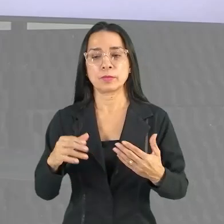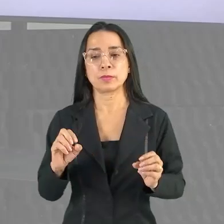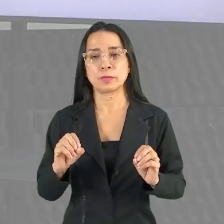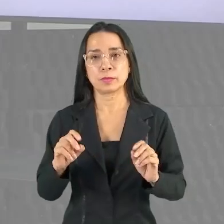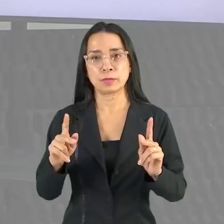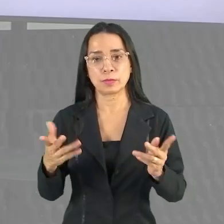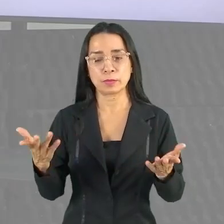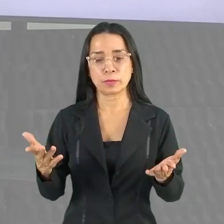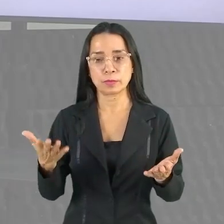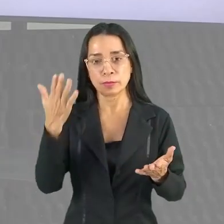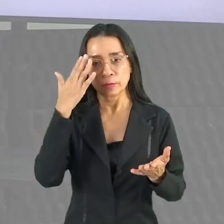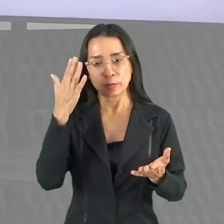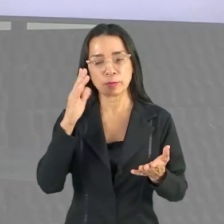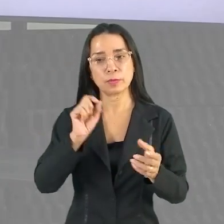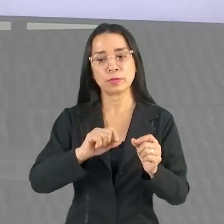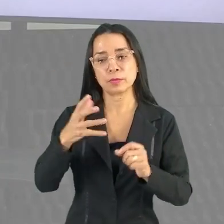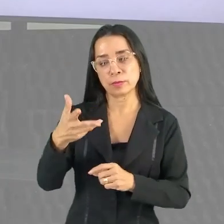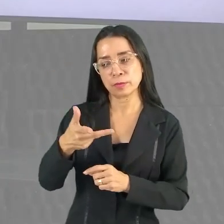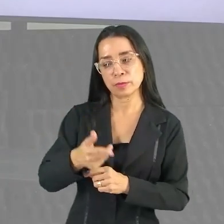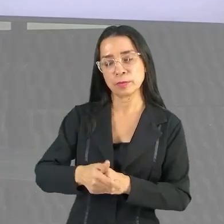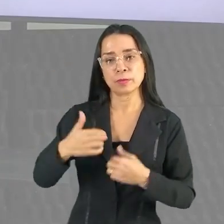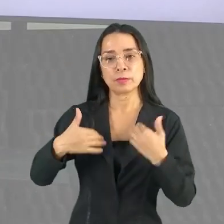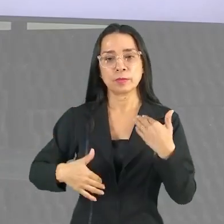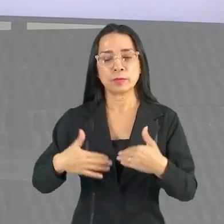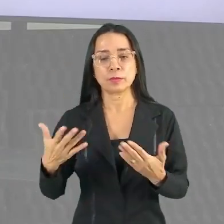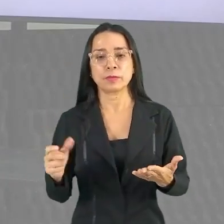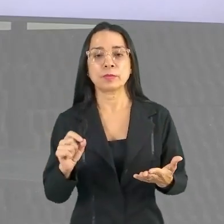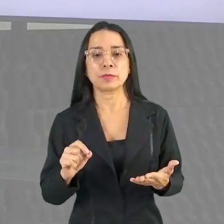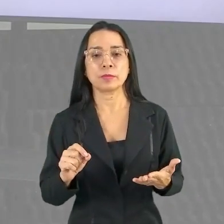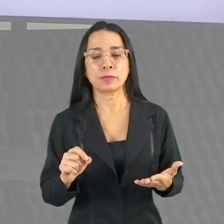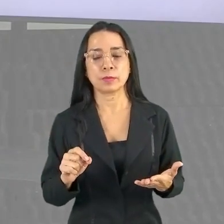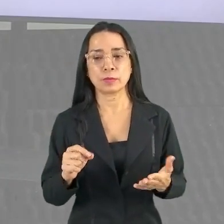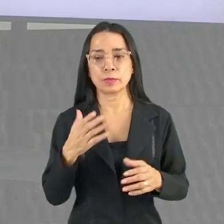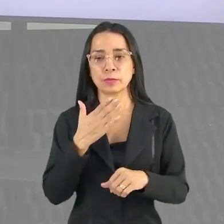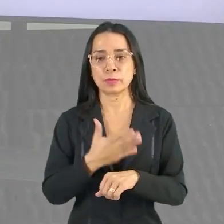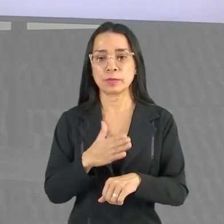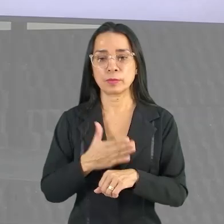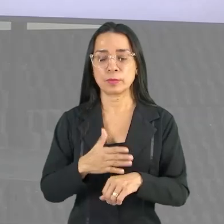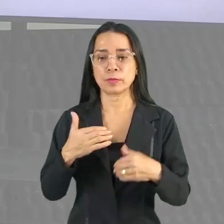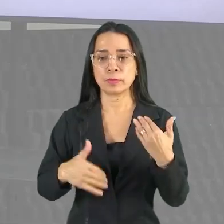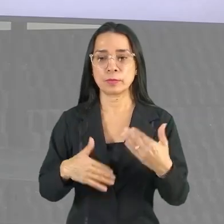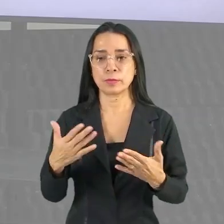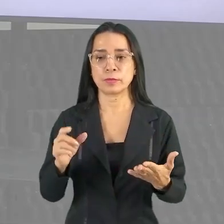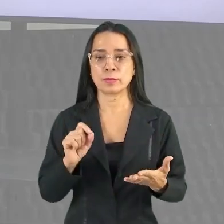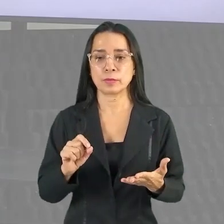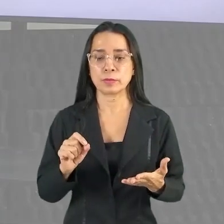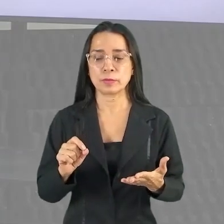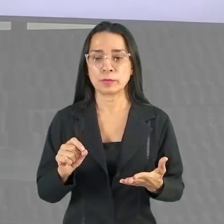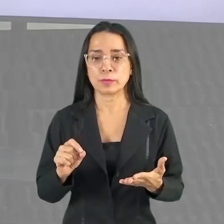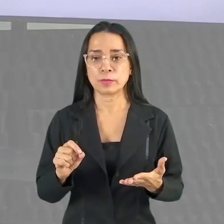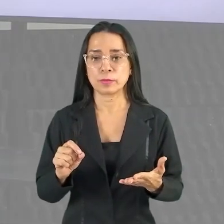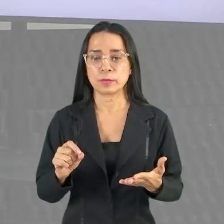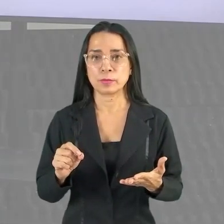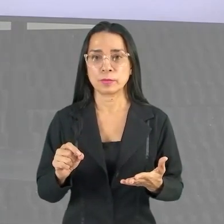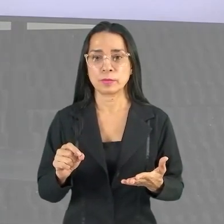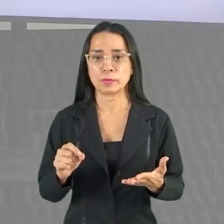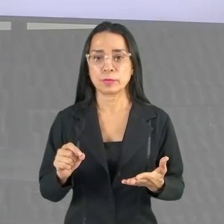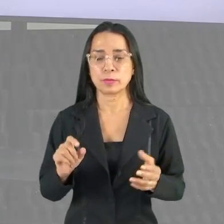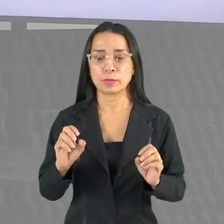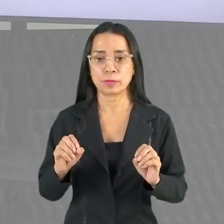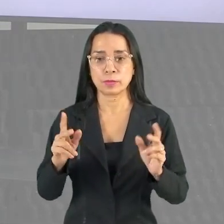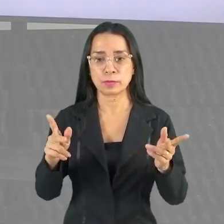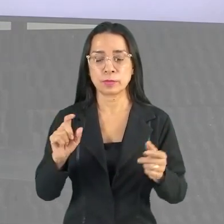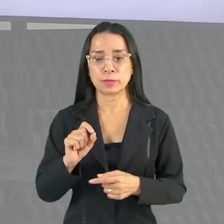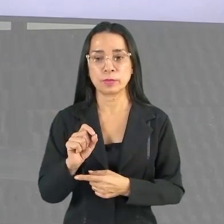Deu de entender o que é aptidão física, tá? E o que é atividade física e o que é exercício físico, beleza?